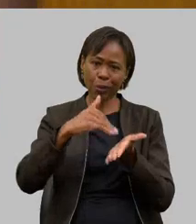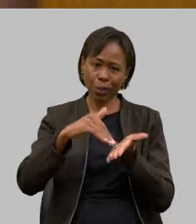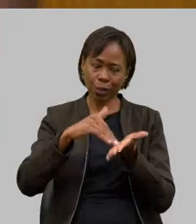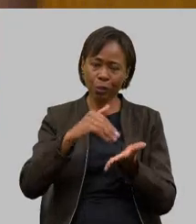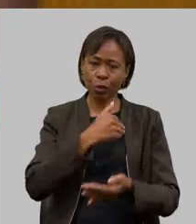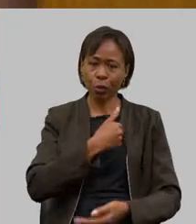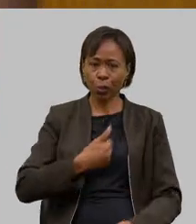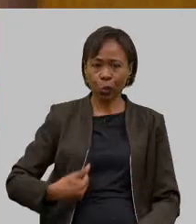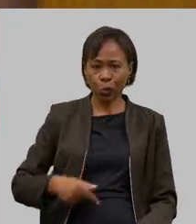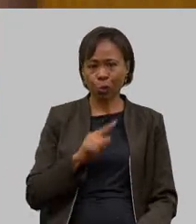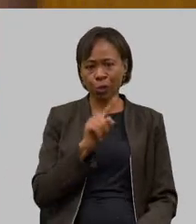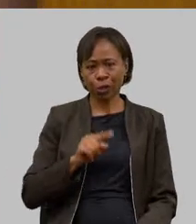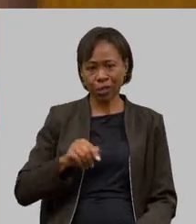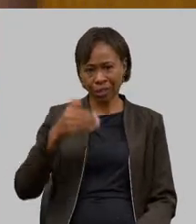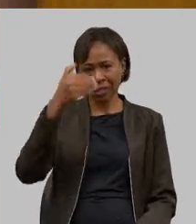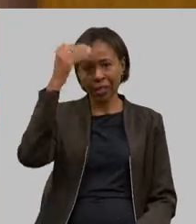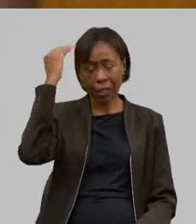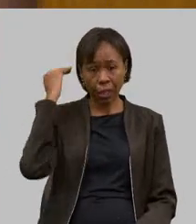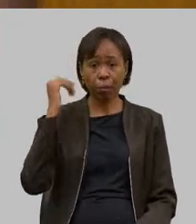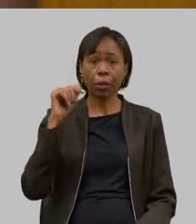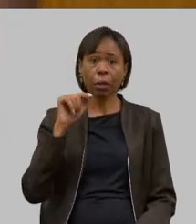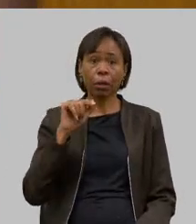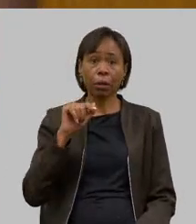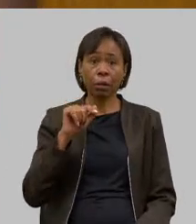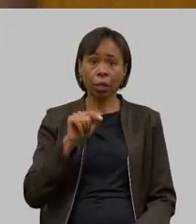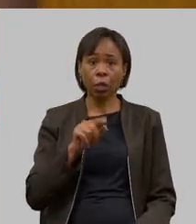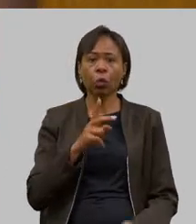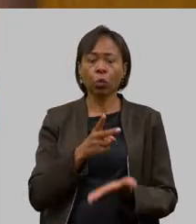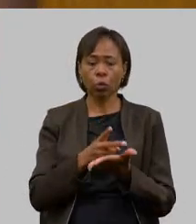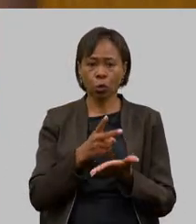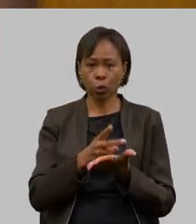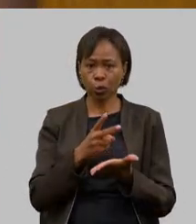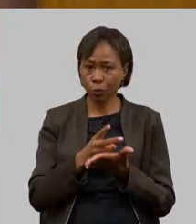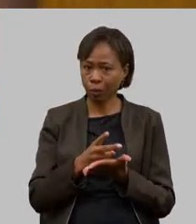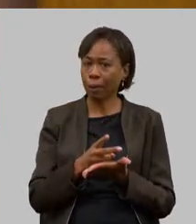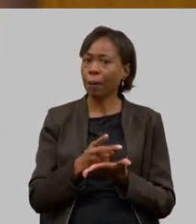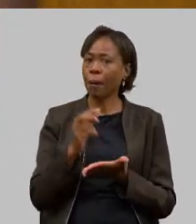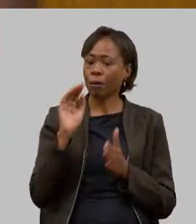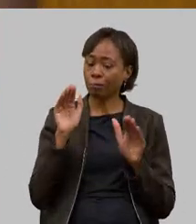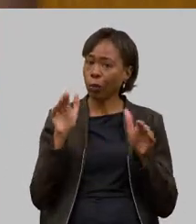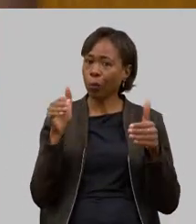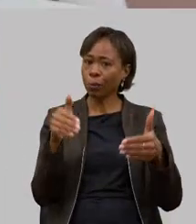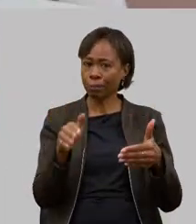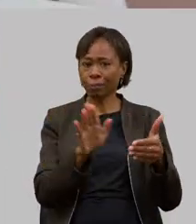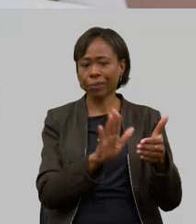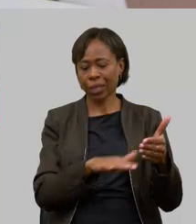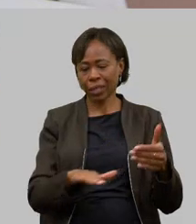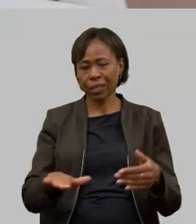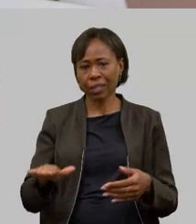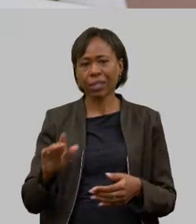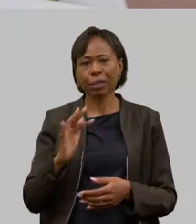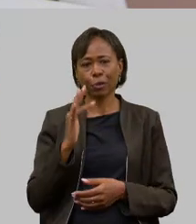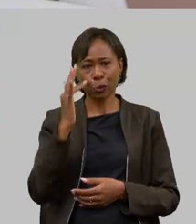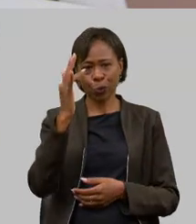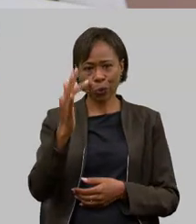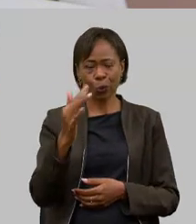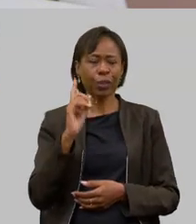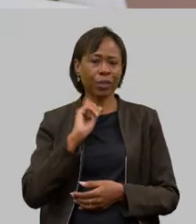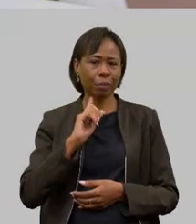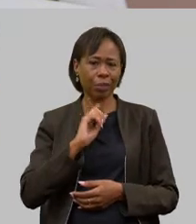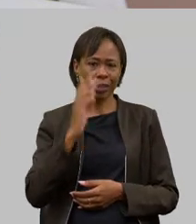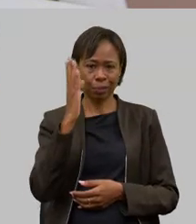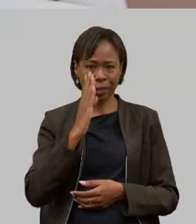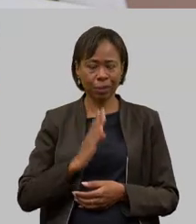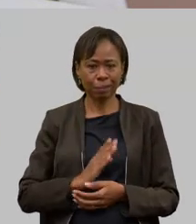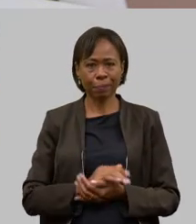que continuem pensando nos nossos pequenos que são o futuro de Minas e do Brasil muito obrigada